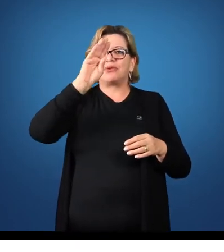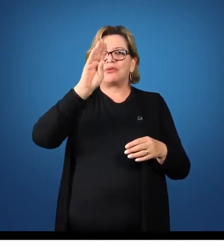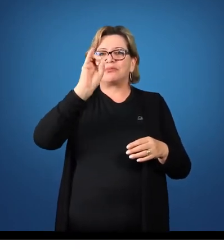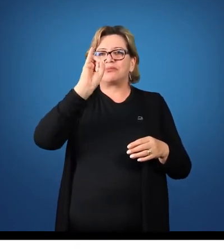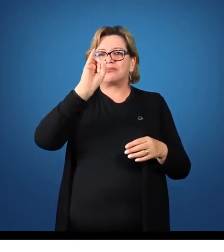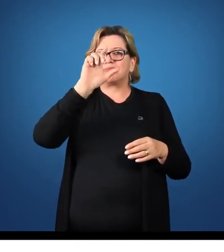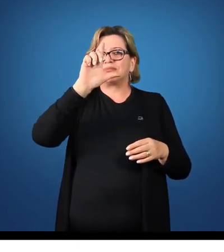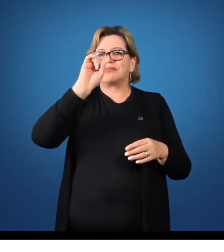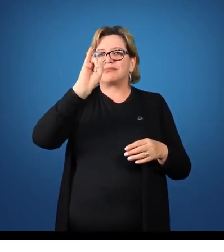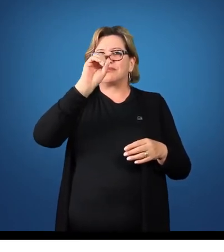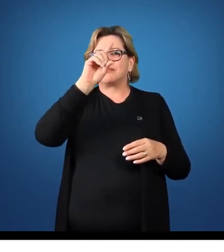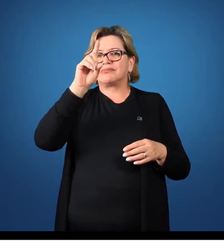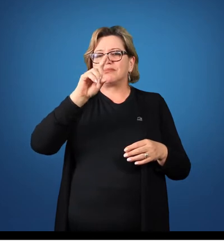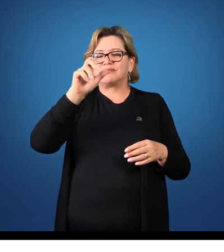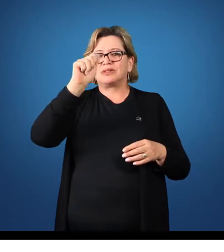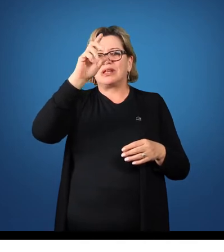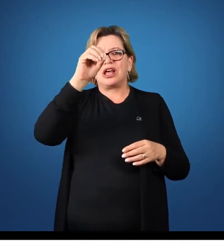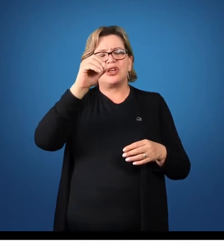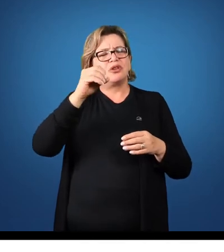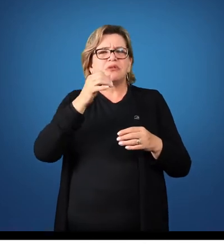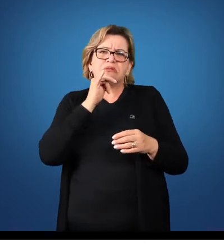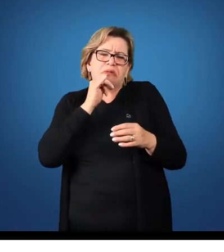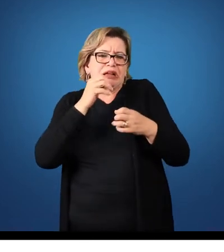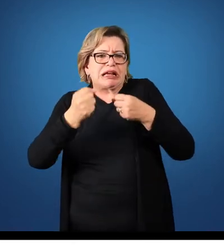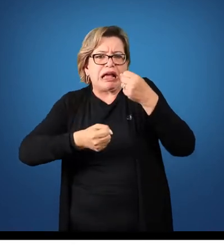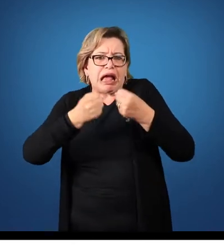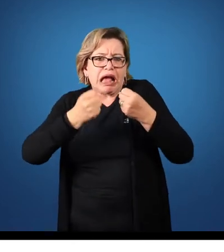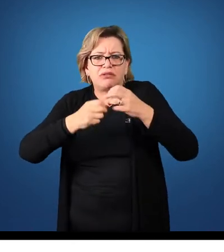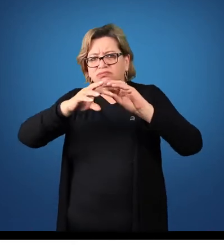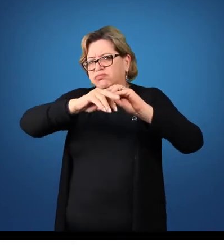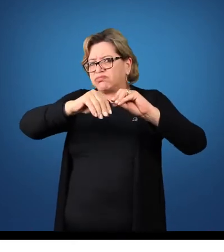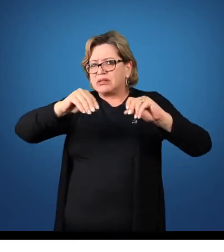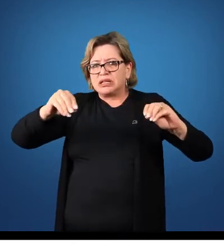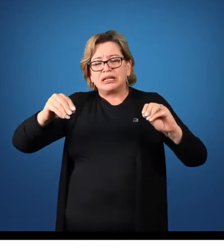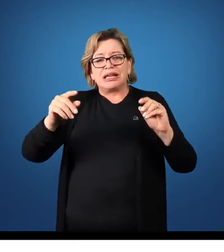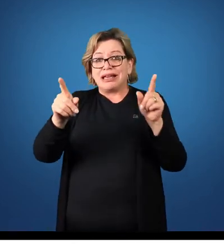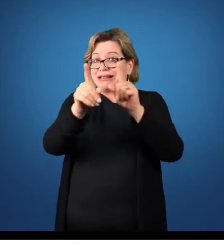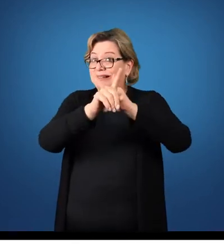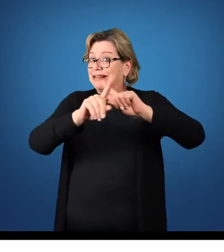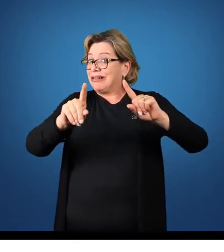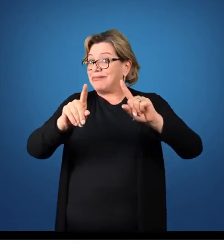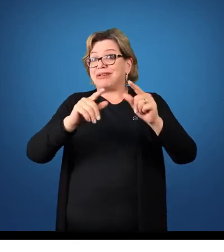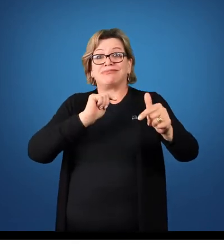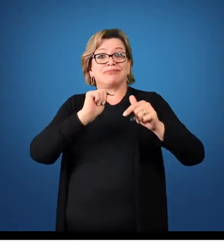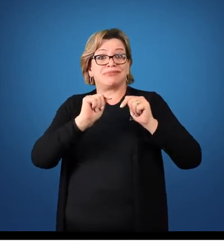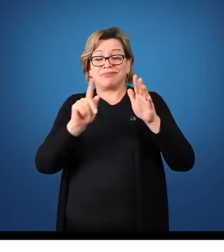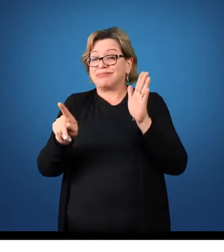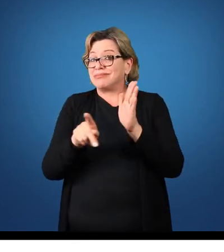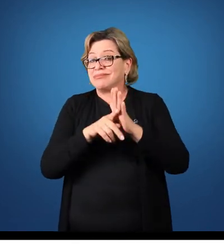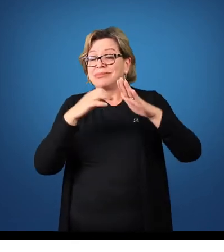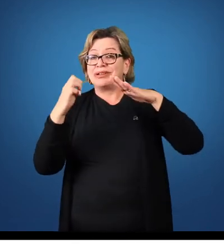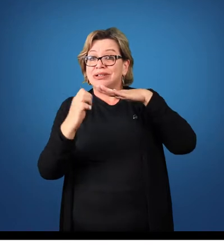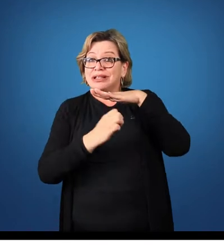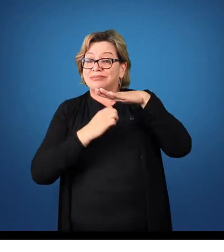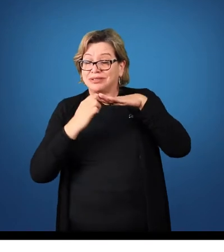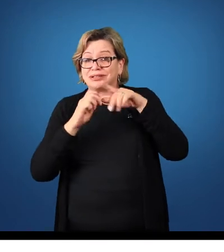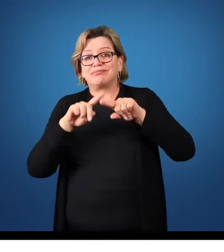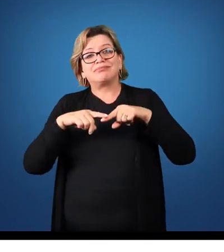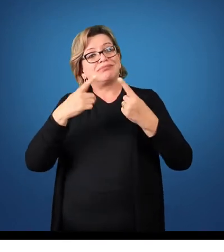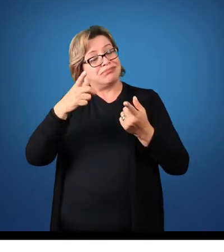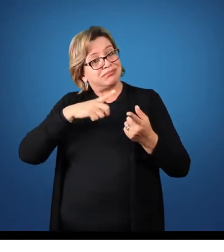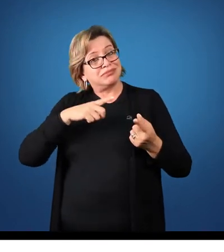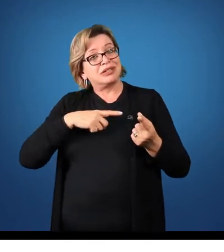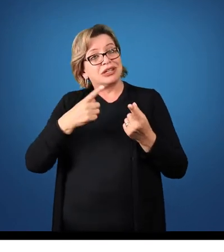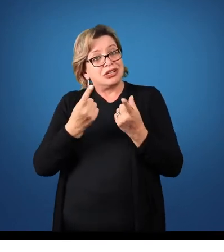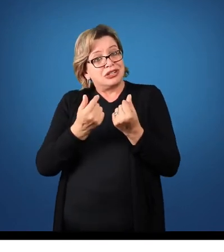um carro, vender um equipamento, vender um terreno, que não é atividade de fim da empresa, mas ela tem dinheiro em